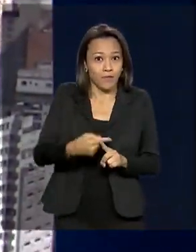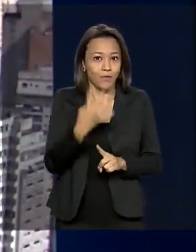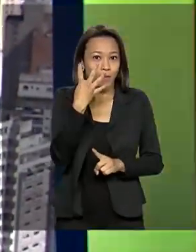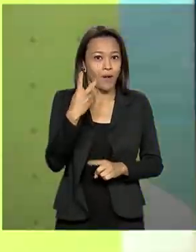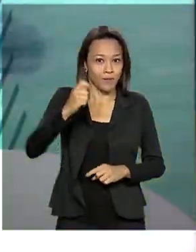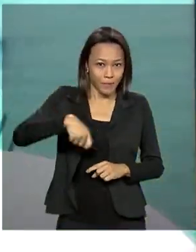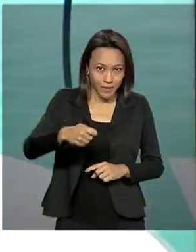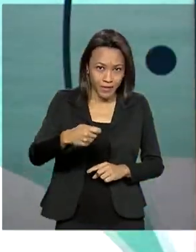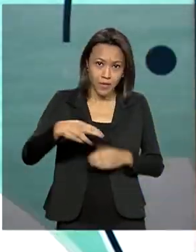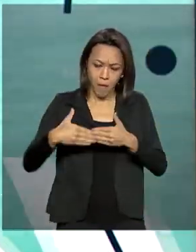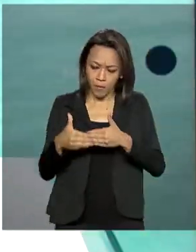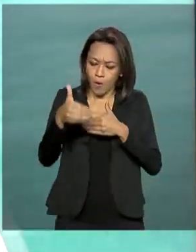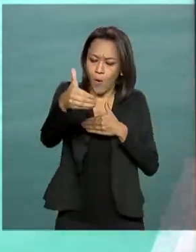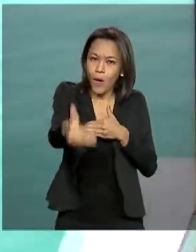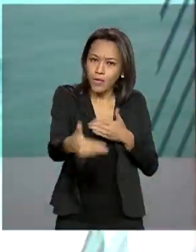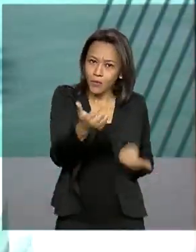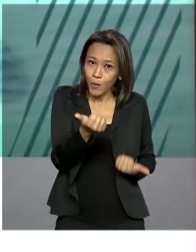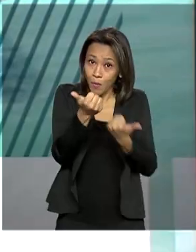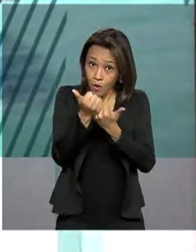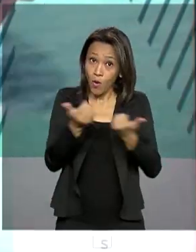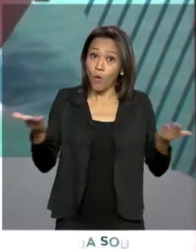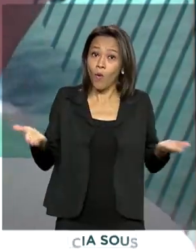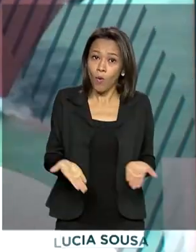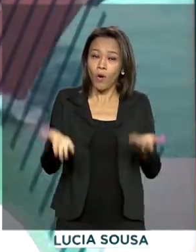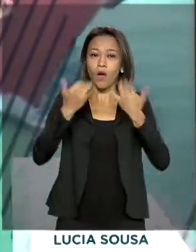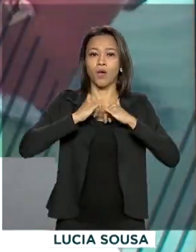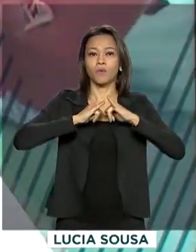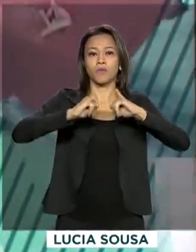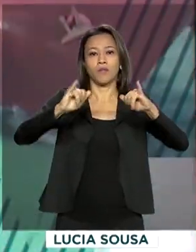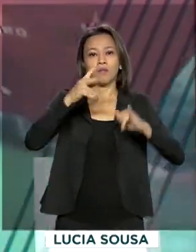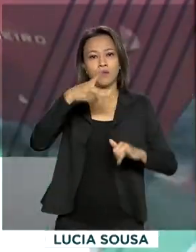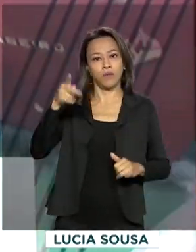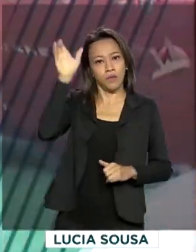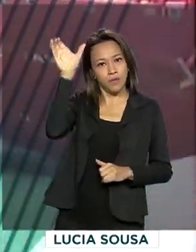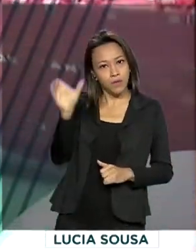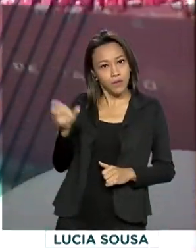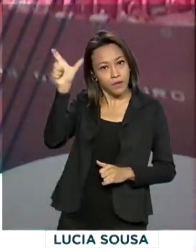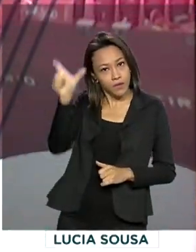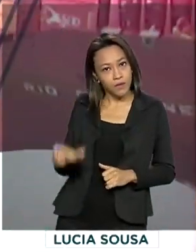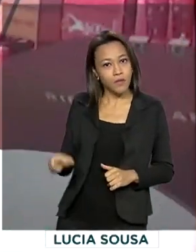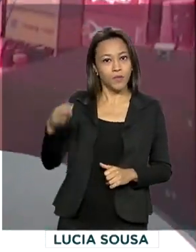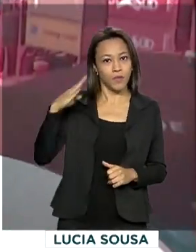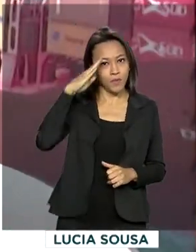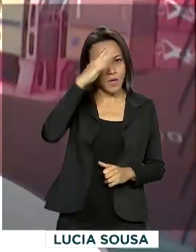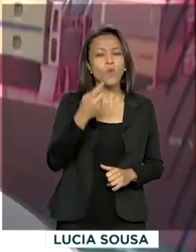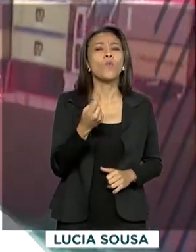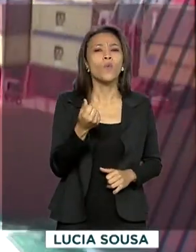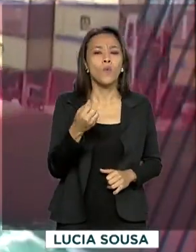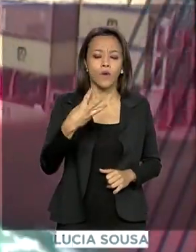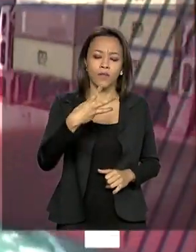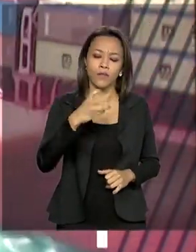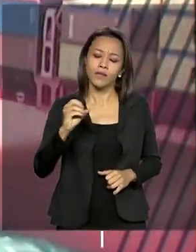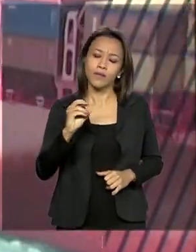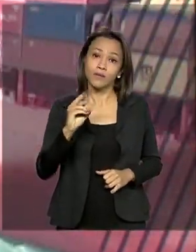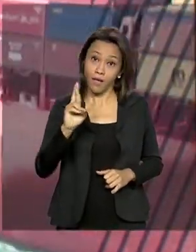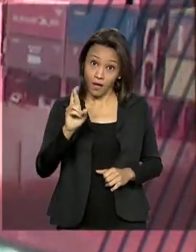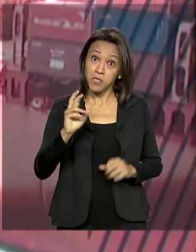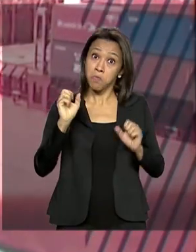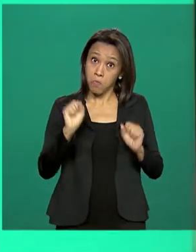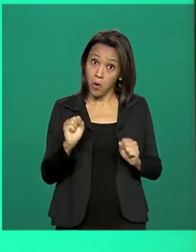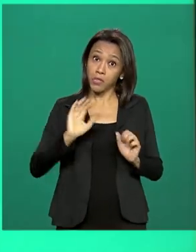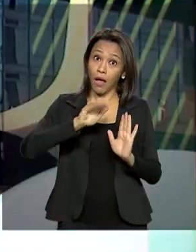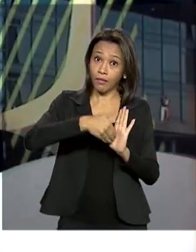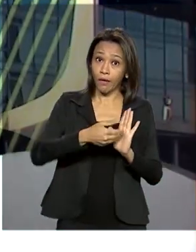prorrogação do benefício foi anunciada hoje pelo presidente Jair Bolsonaro. O valor será de 300 reais e pode chegar a 600